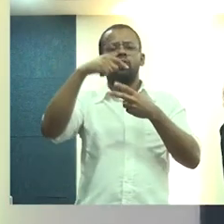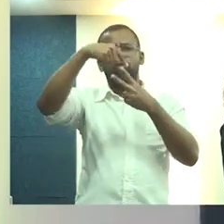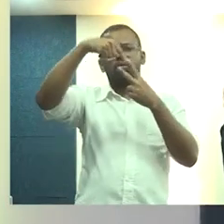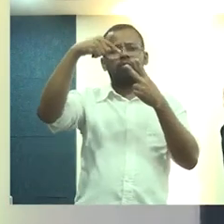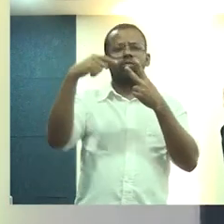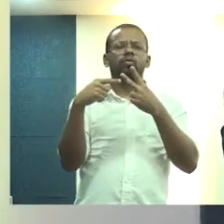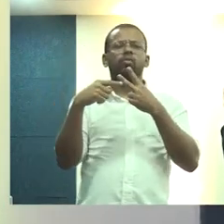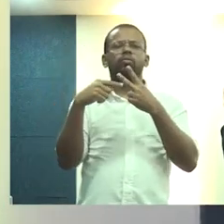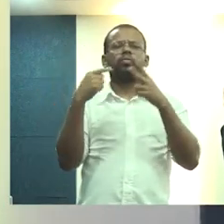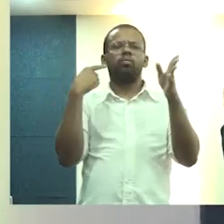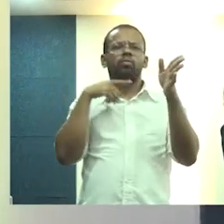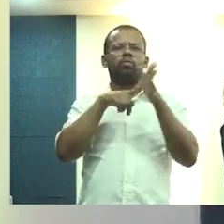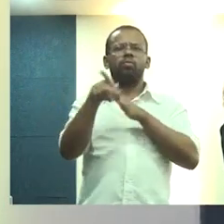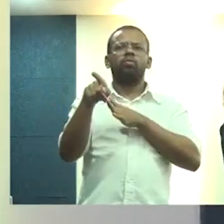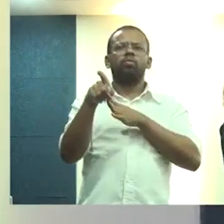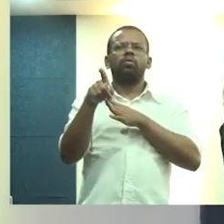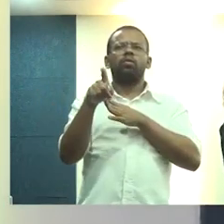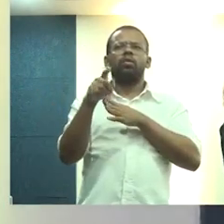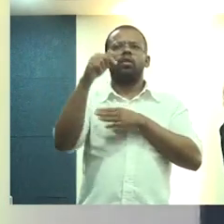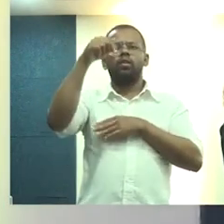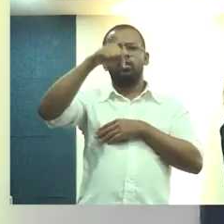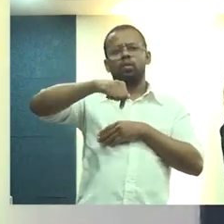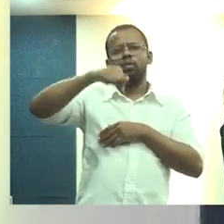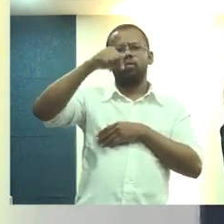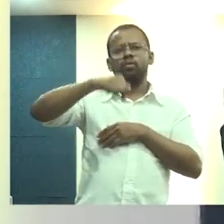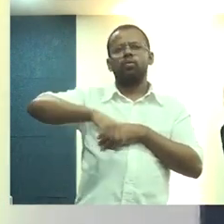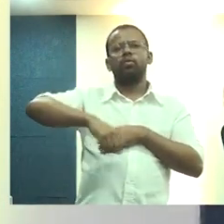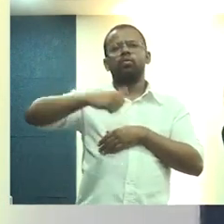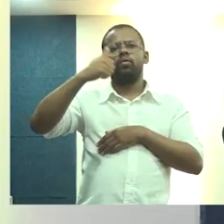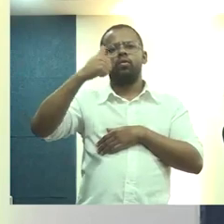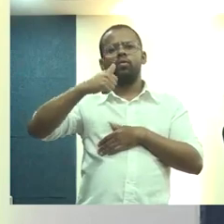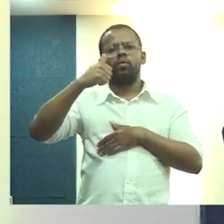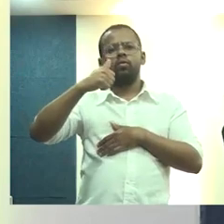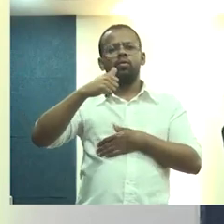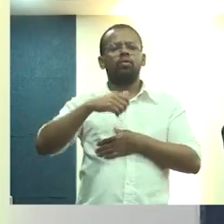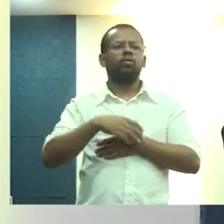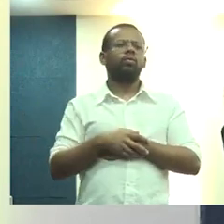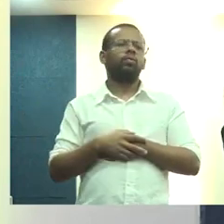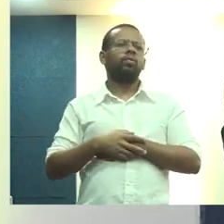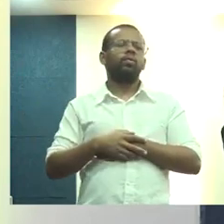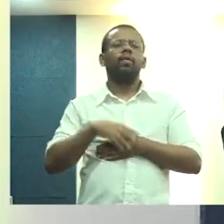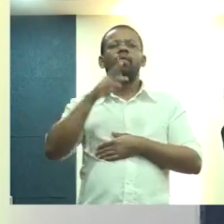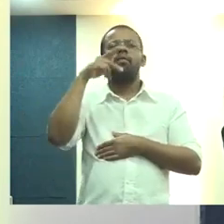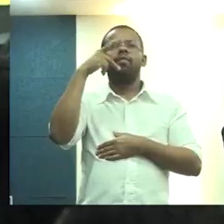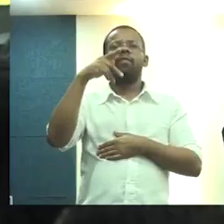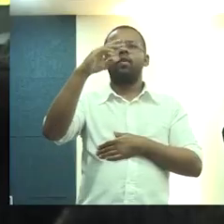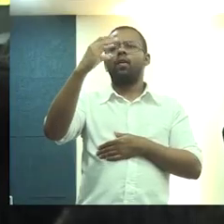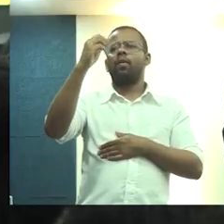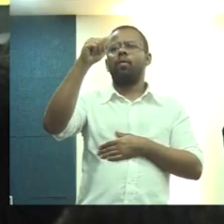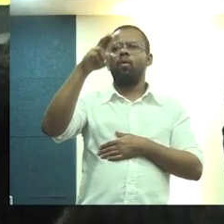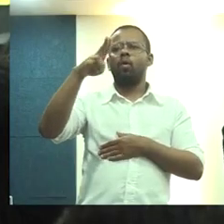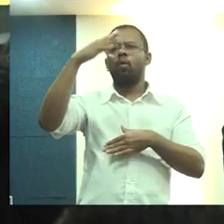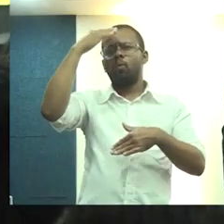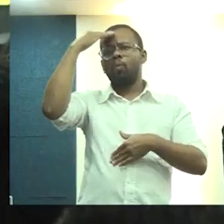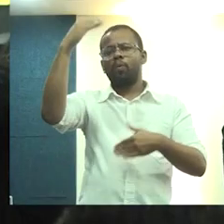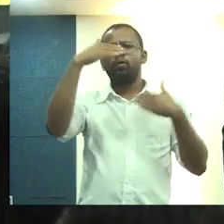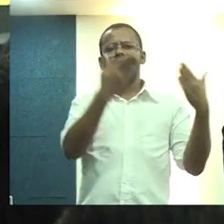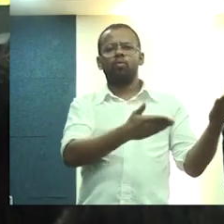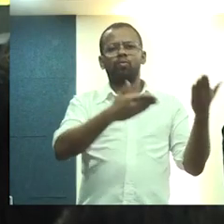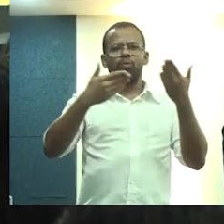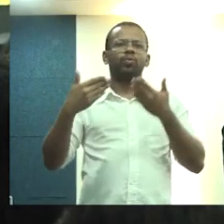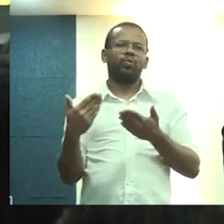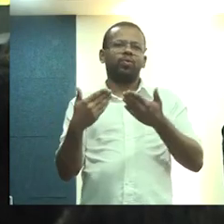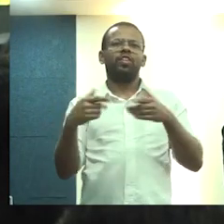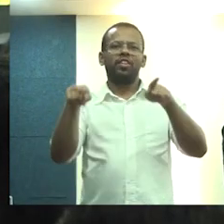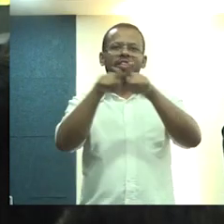questões. Aqui, uma é dizer para o Cal, que obrigada pelo convite,